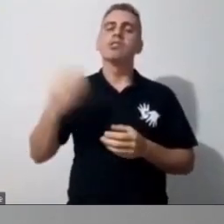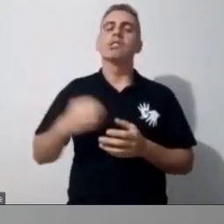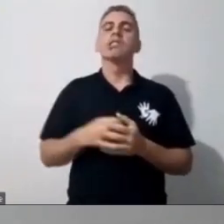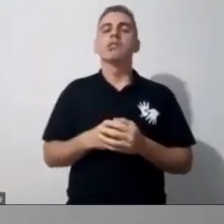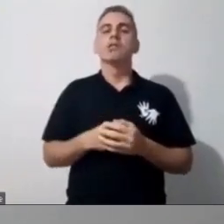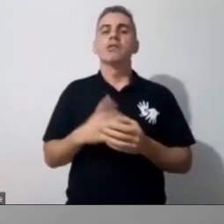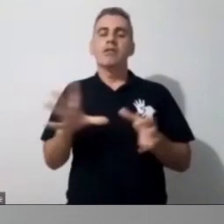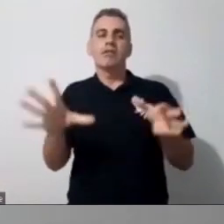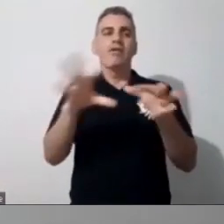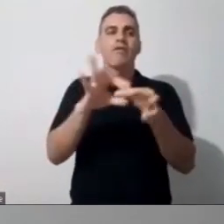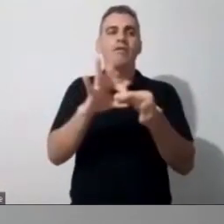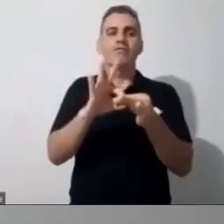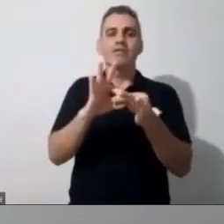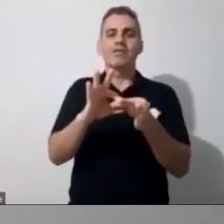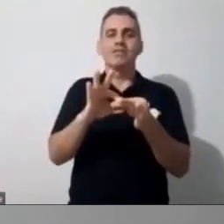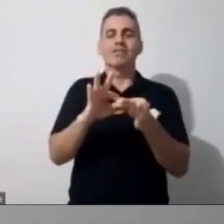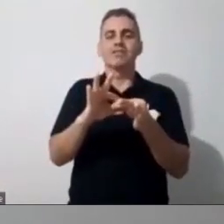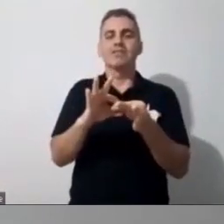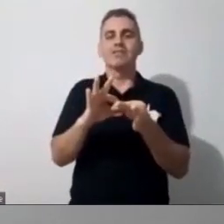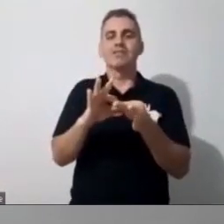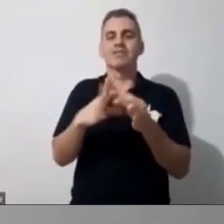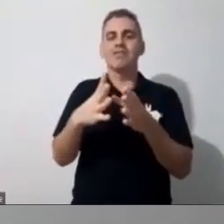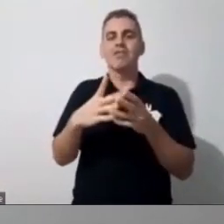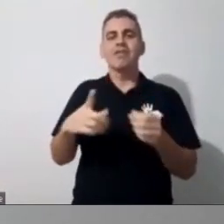conexão, porque eu sou, essa coisa que as gurias disseram,